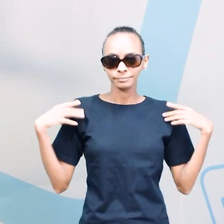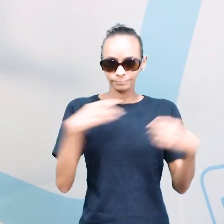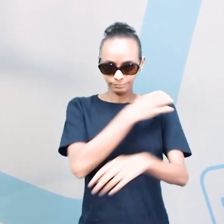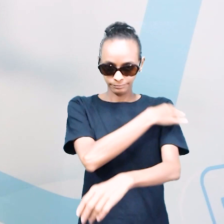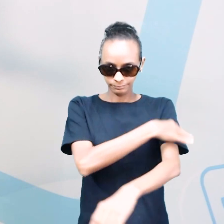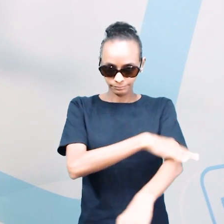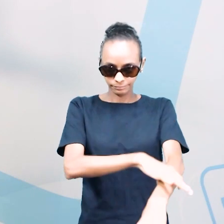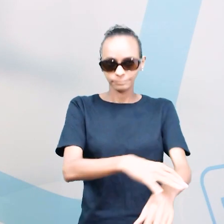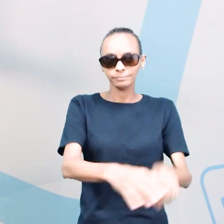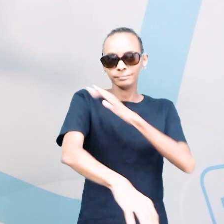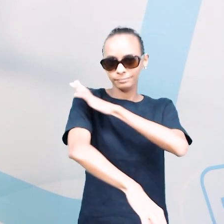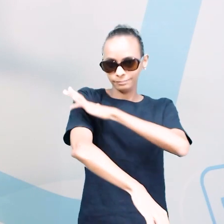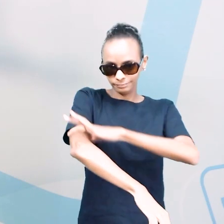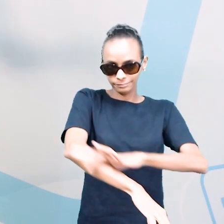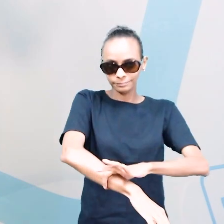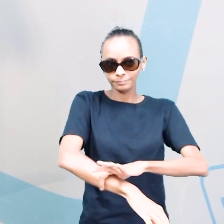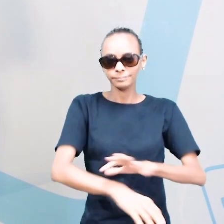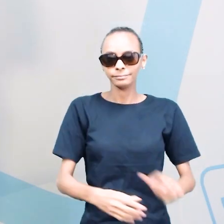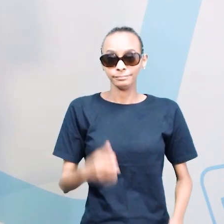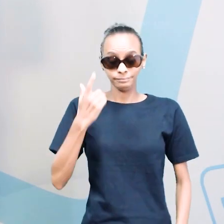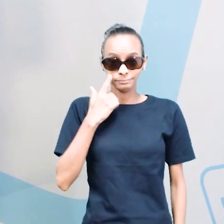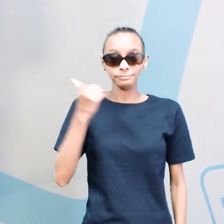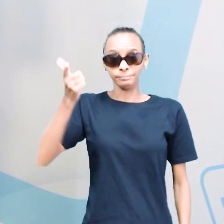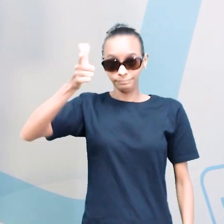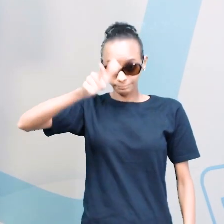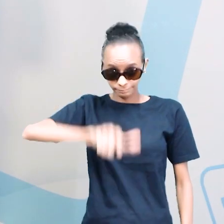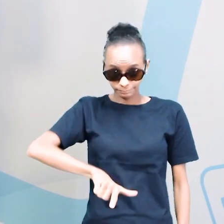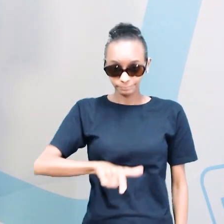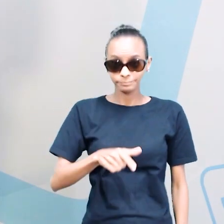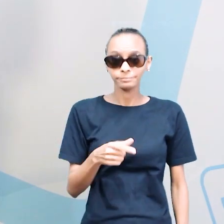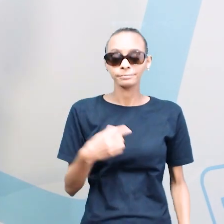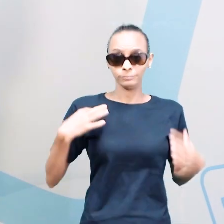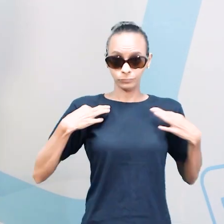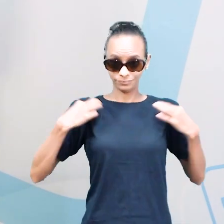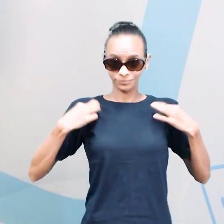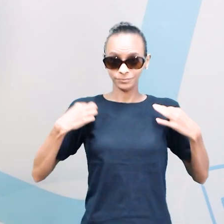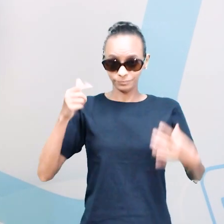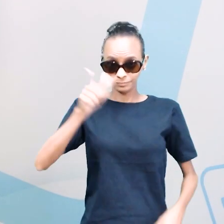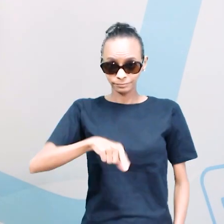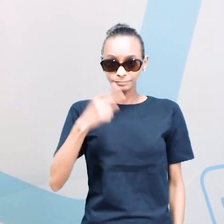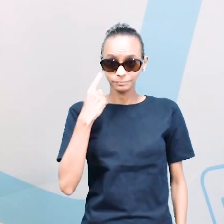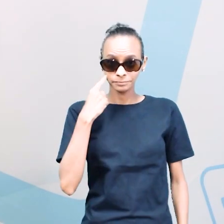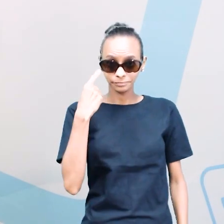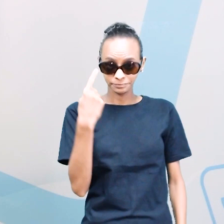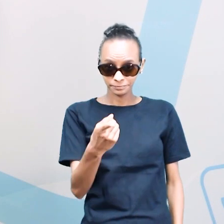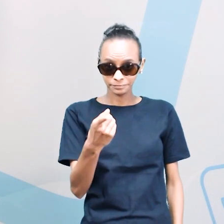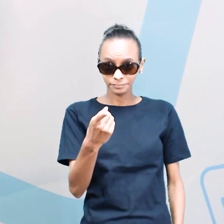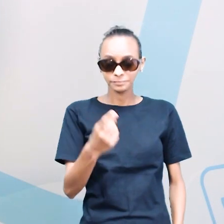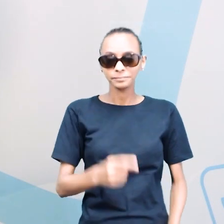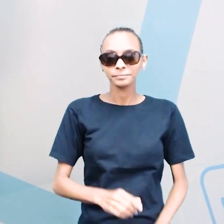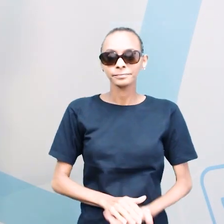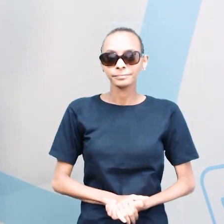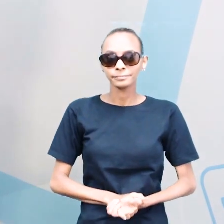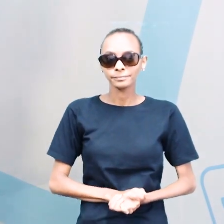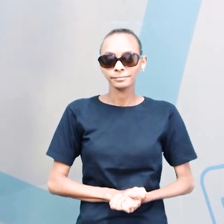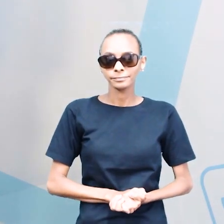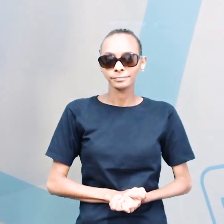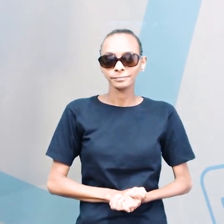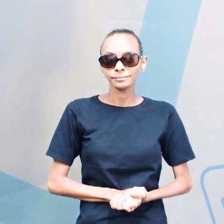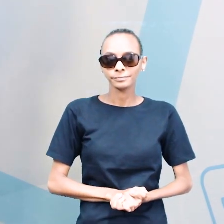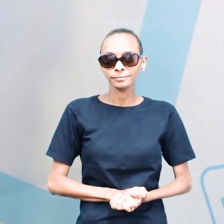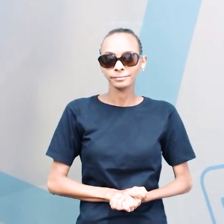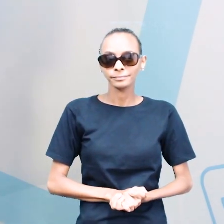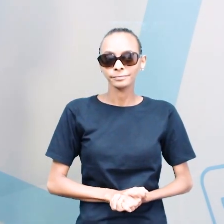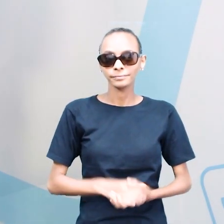Blouse. Vamos dar uma revisada nessas roupas? T-shirt. T